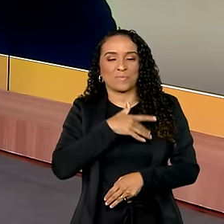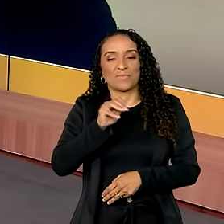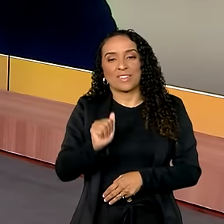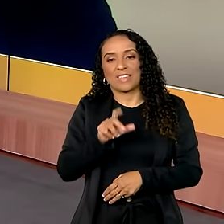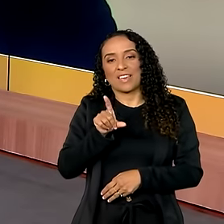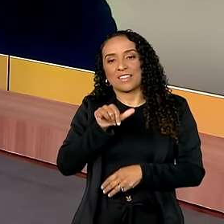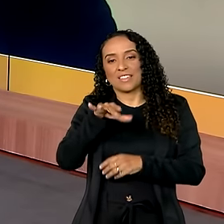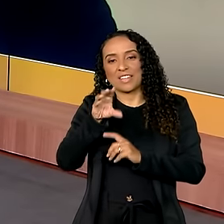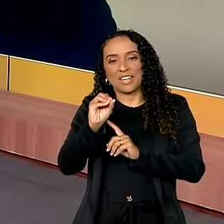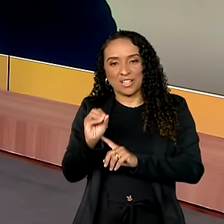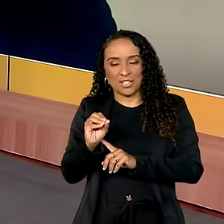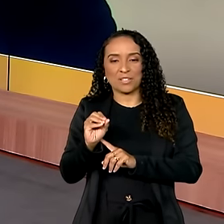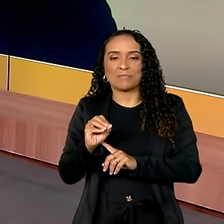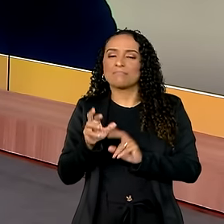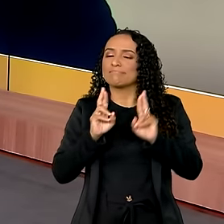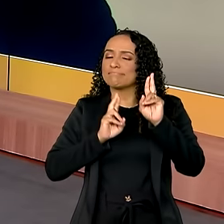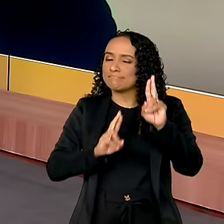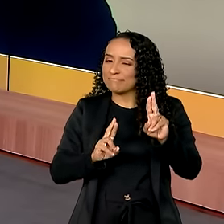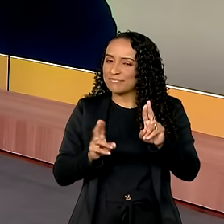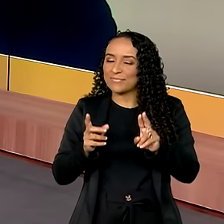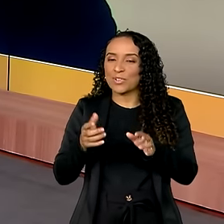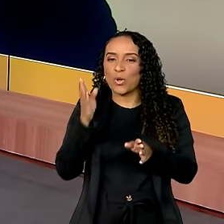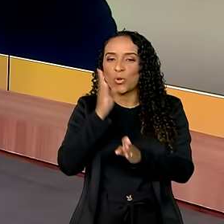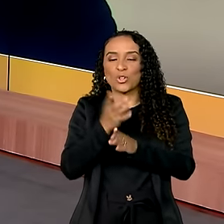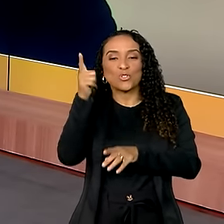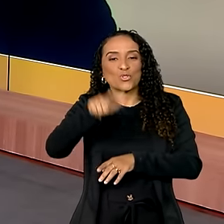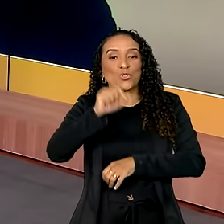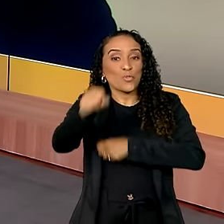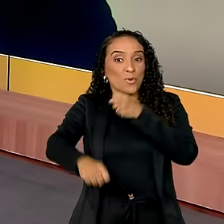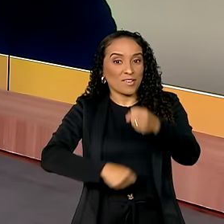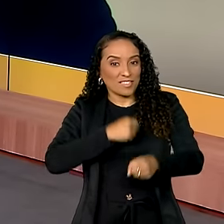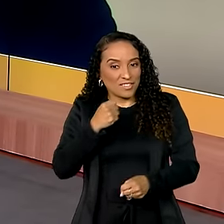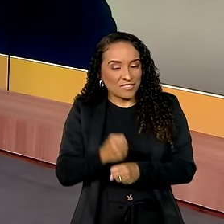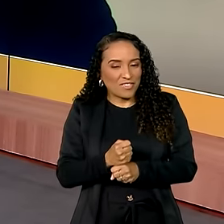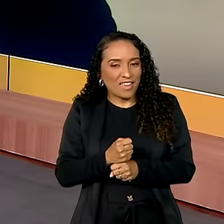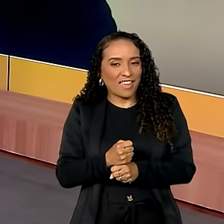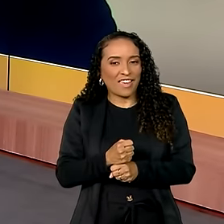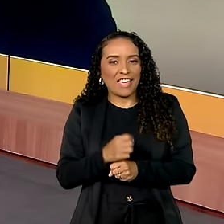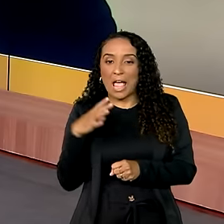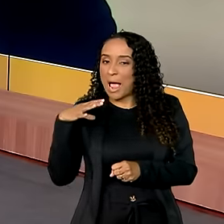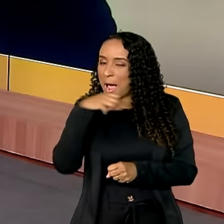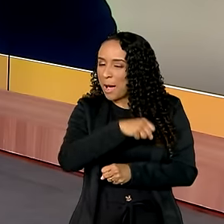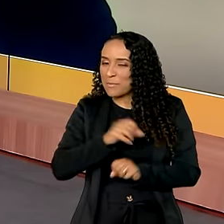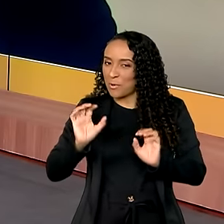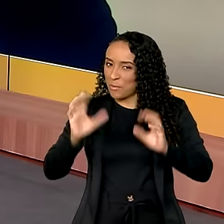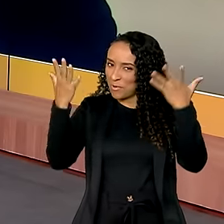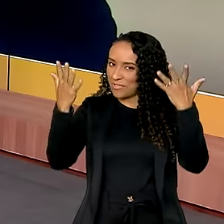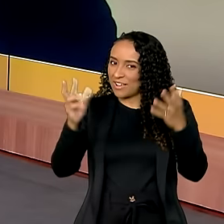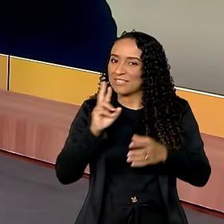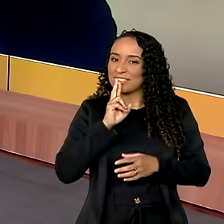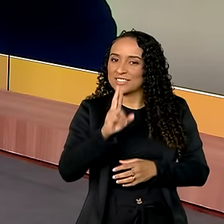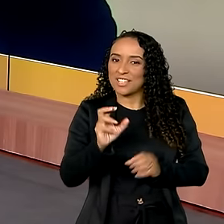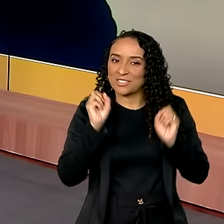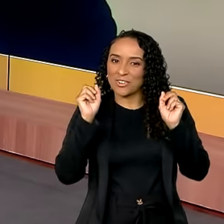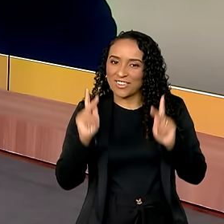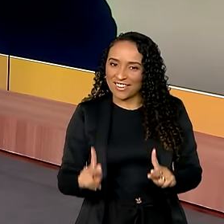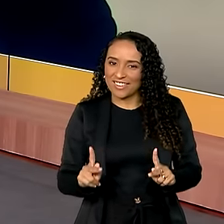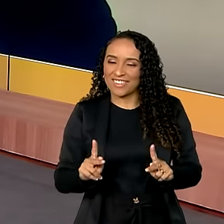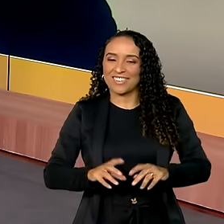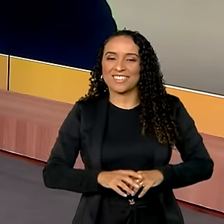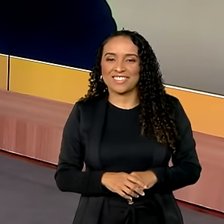Adriano Massuda. Espero revê-lo, então, no ano que vem, o quanto antes para a gente comemorar esses resultados aí. Combinado?